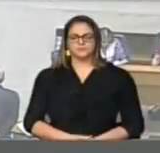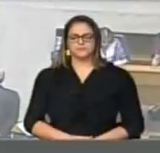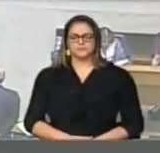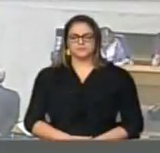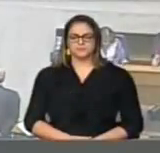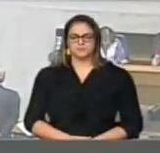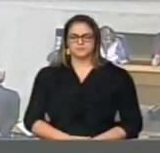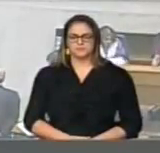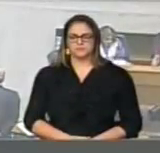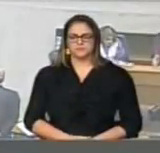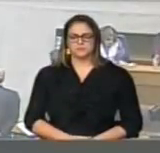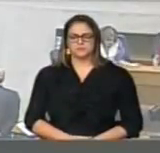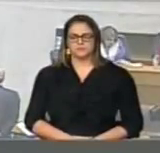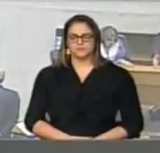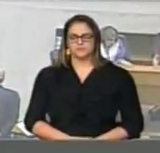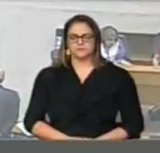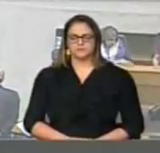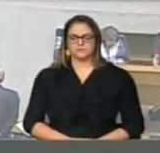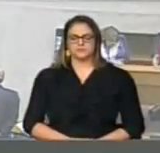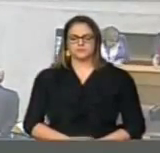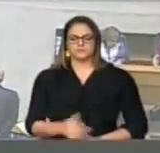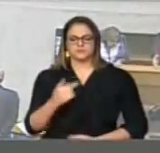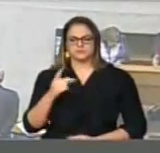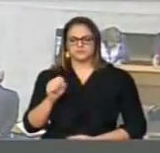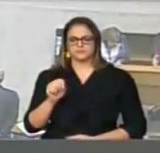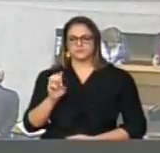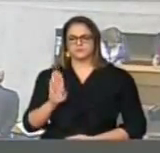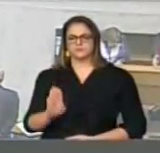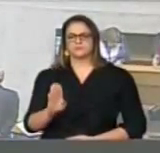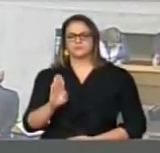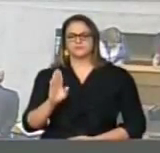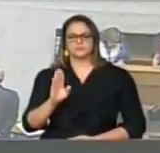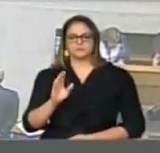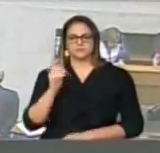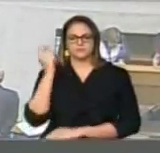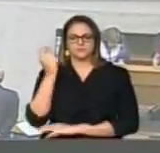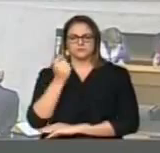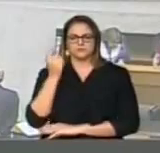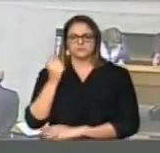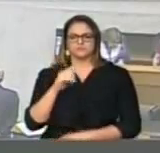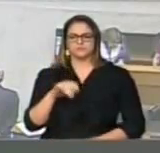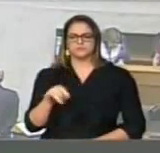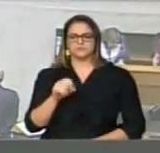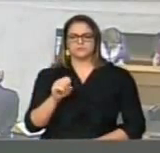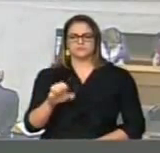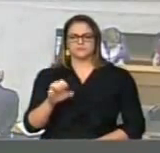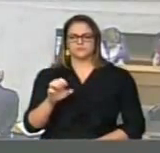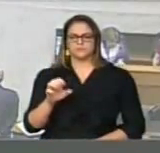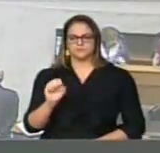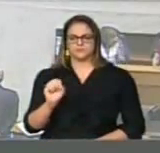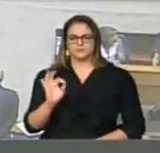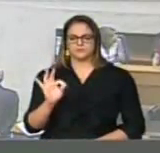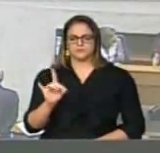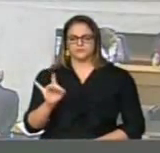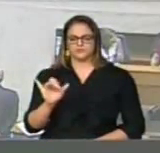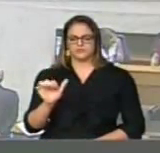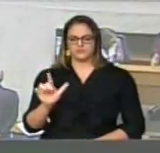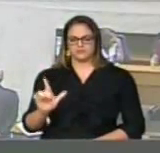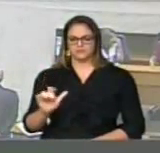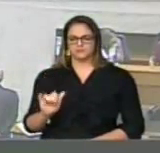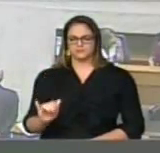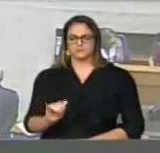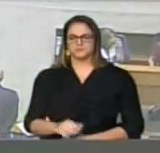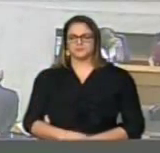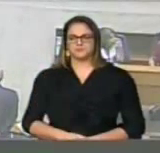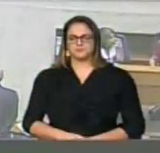O senhor é ser atendido pelo PSB do Rio Grande do Sul, um minuto, José Stébio. Obrigado, senhor presidente,